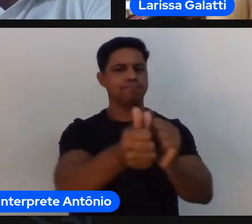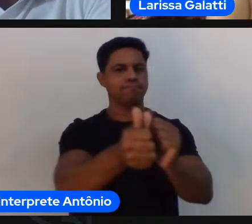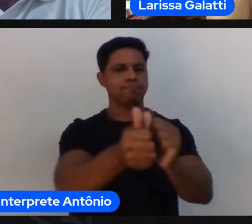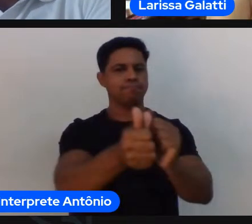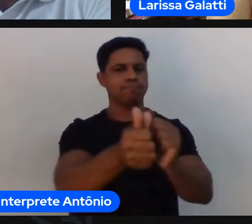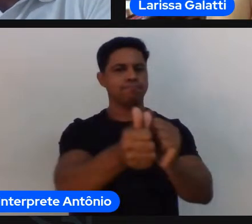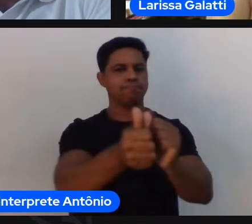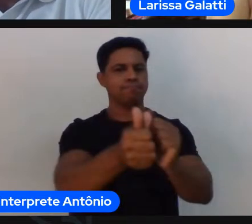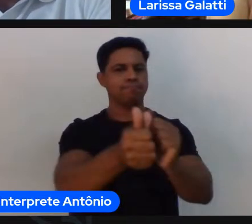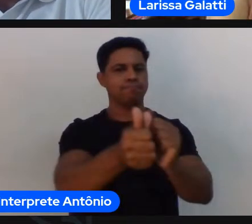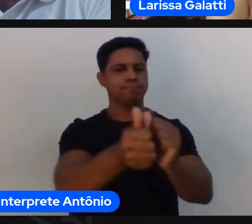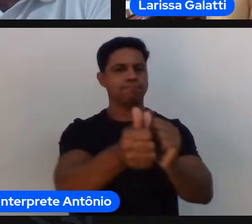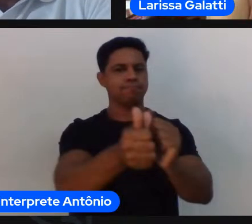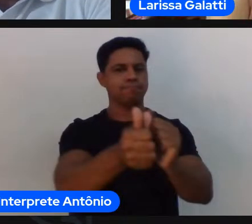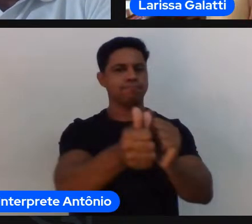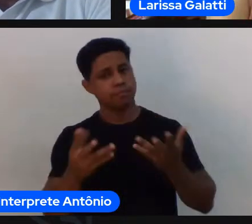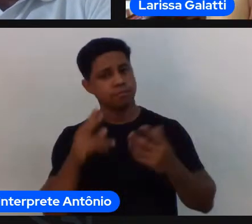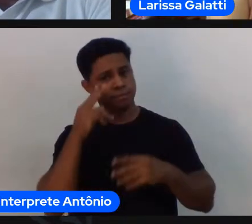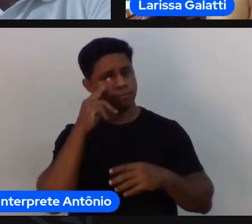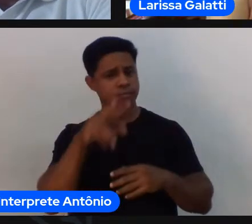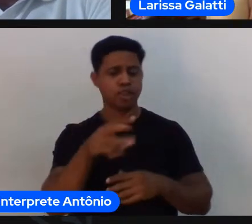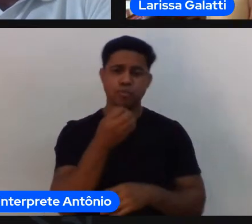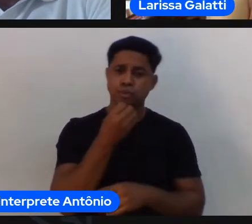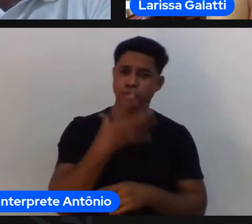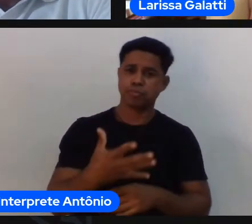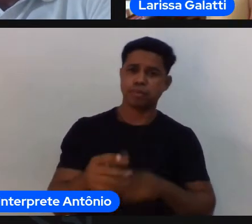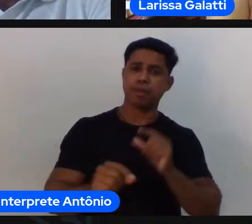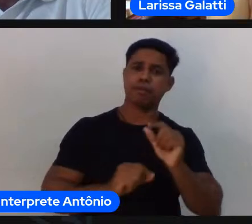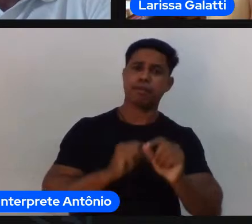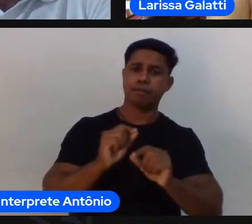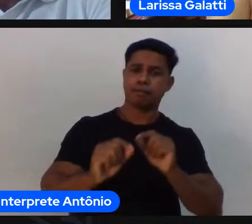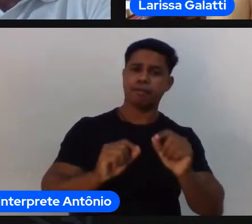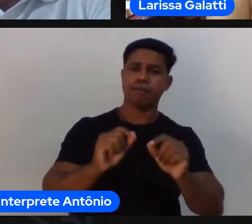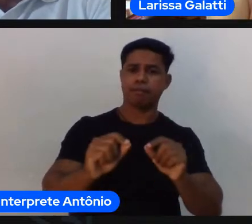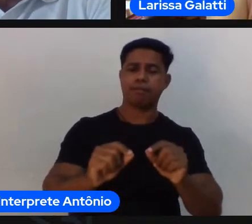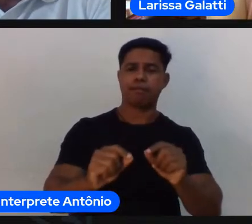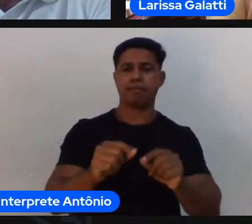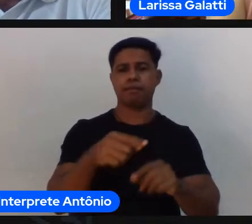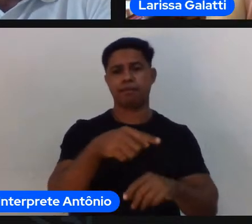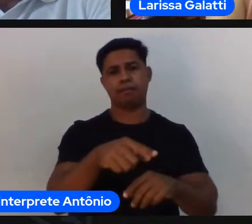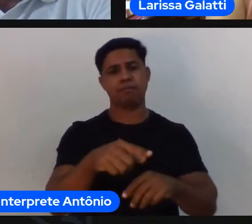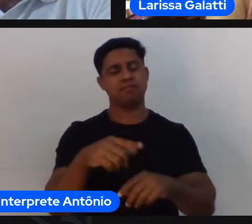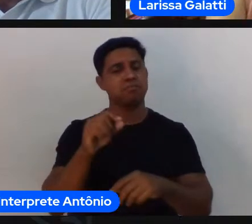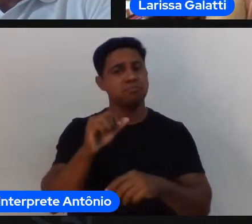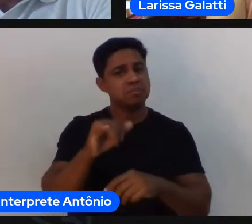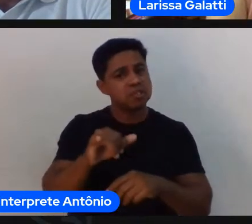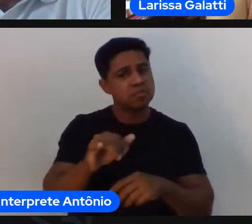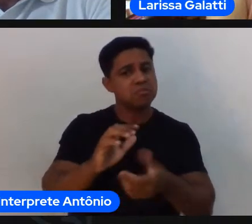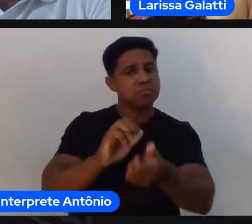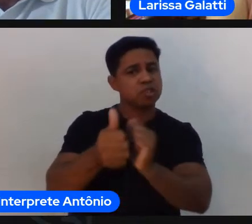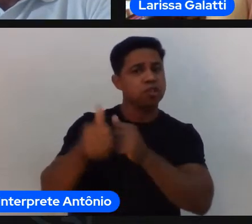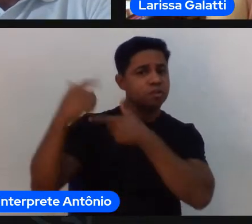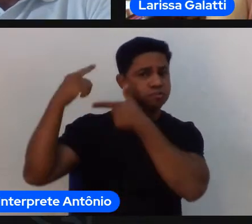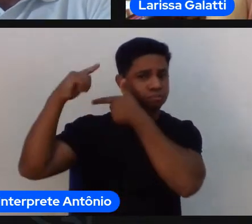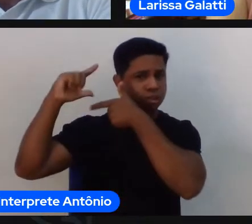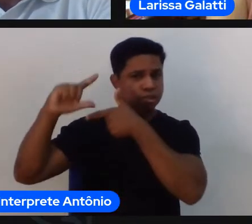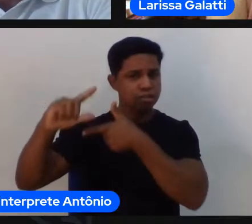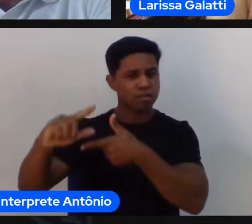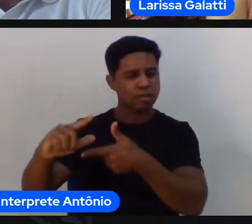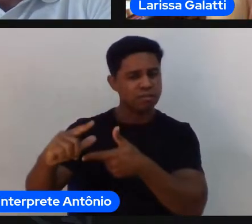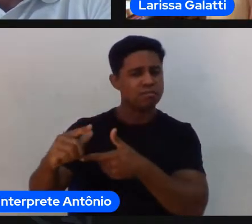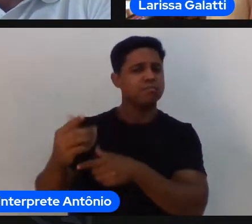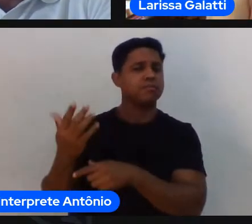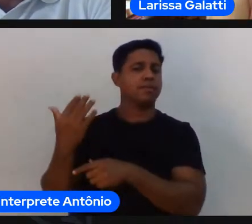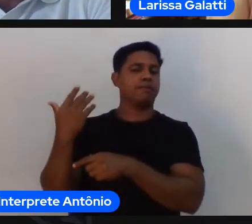apesar dela seja uma abordagem tradicional porque ela é lá dos anos 80 ela ainda é muito atual por isso que eu gosto de falar de abordagens